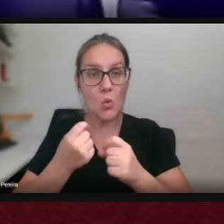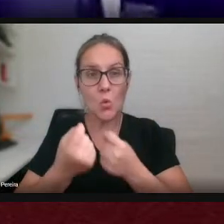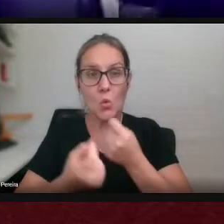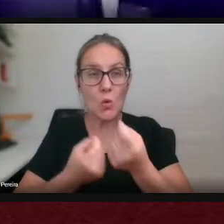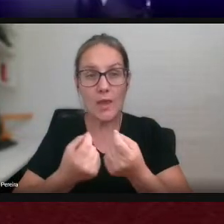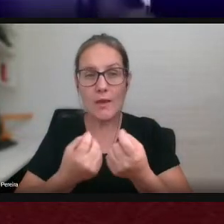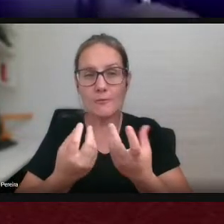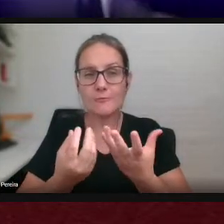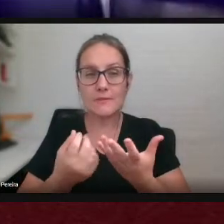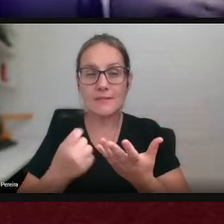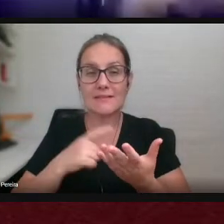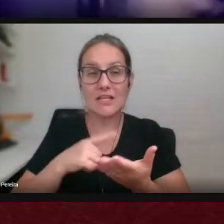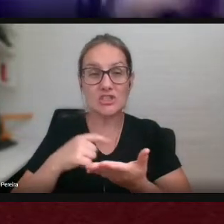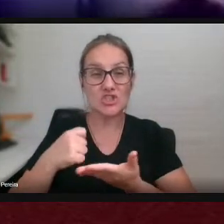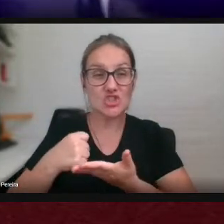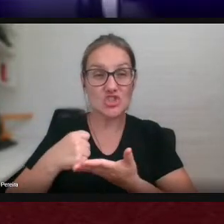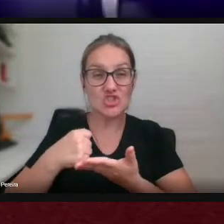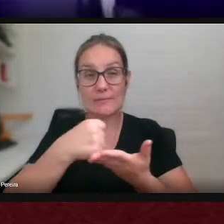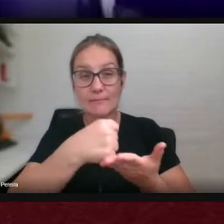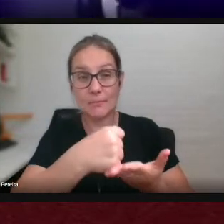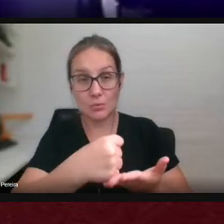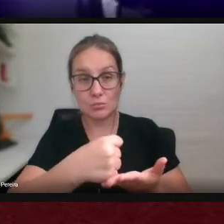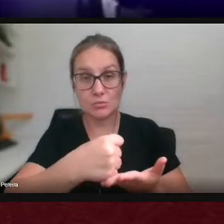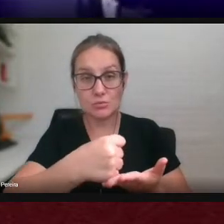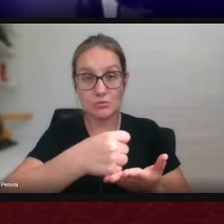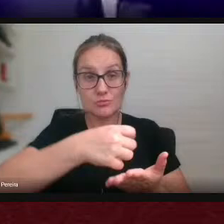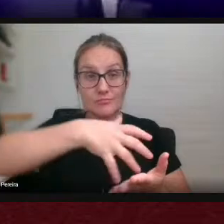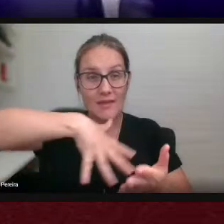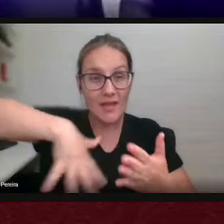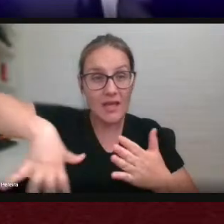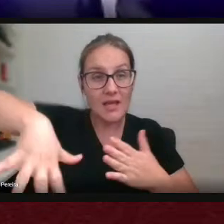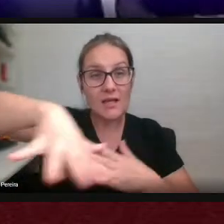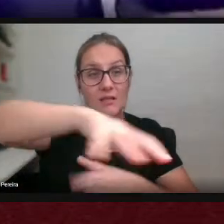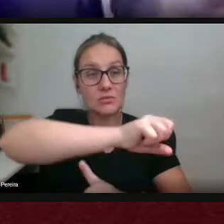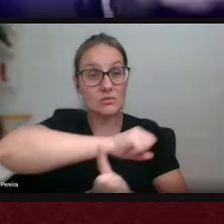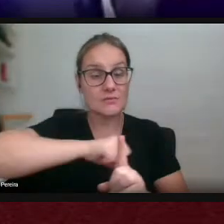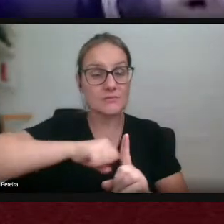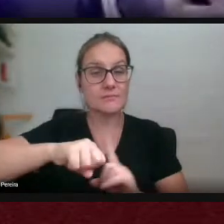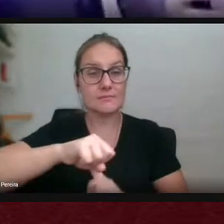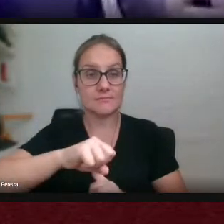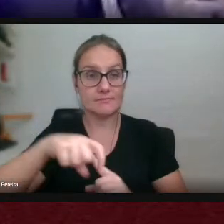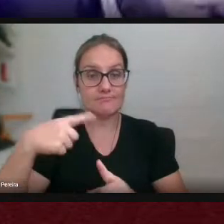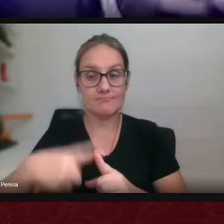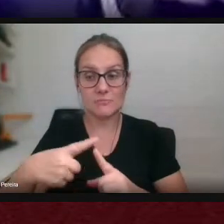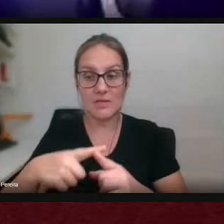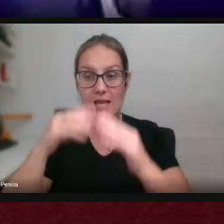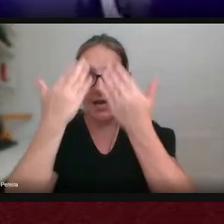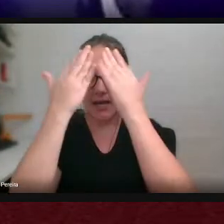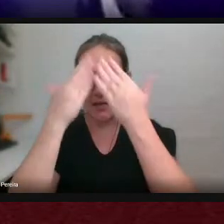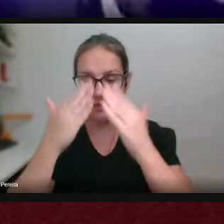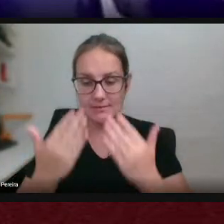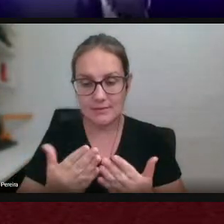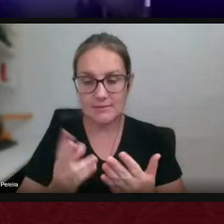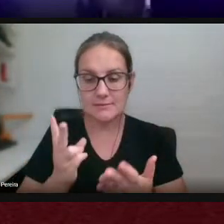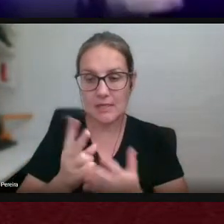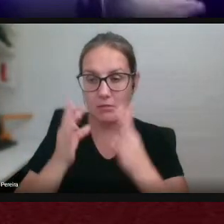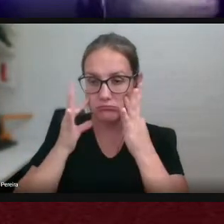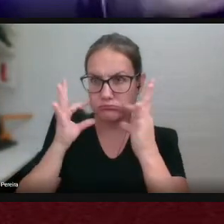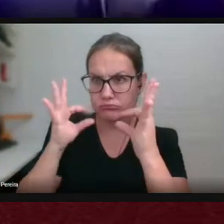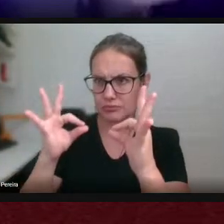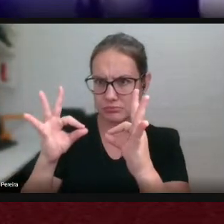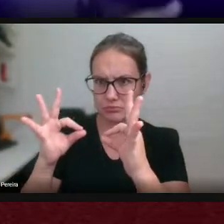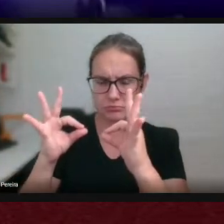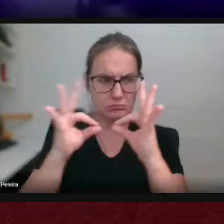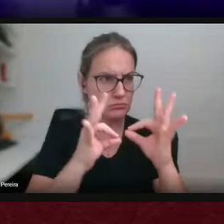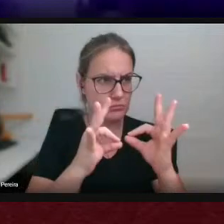que circulam na sociedade pois esse tipo de análise está atento ao deslocamento